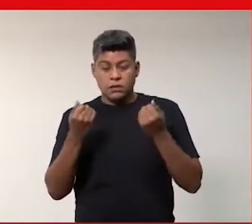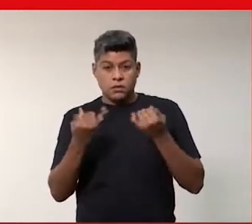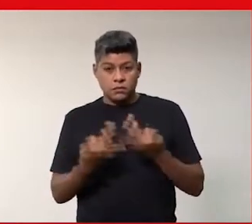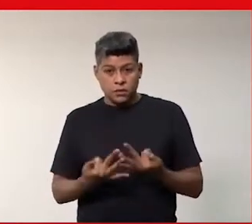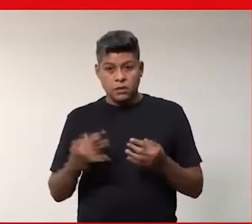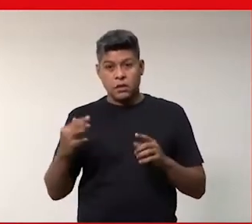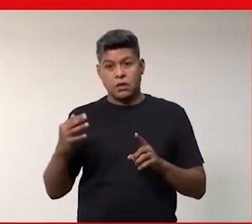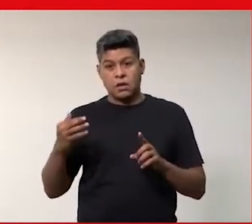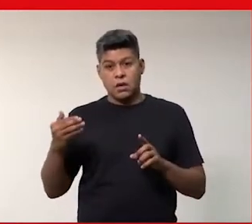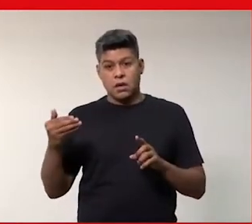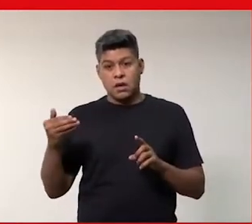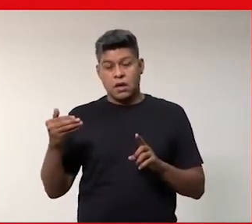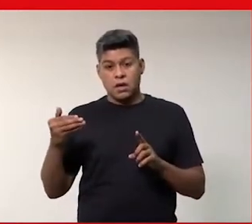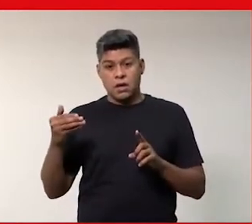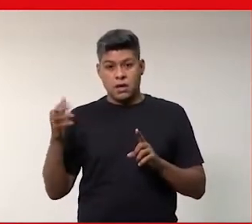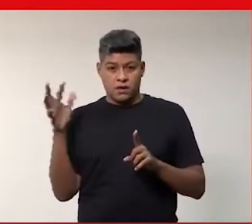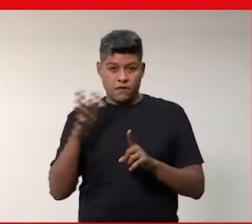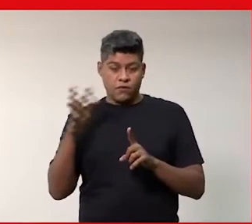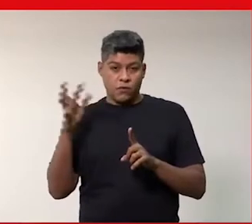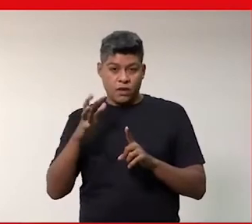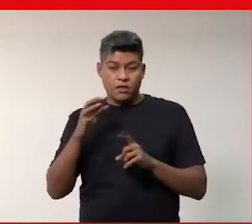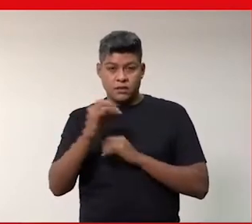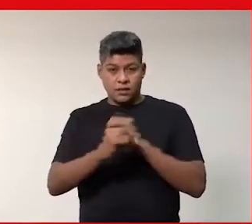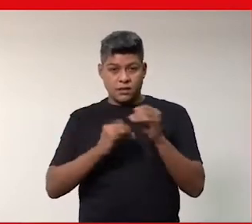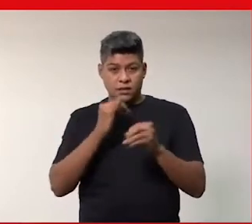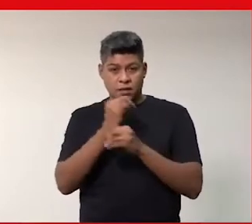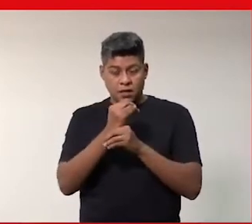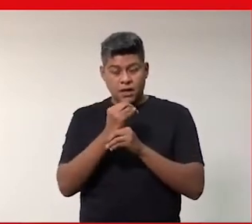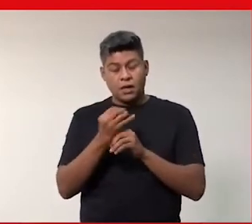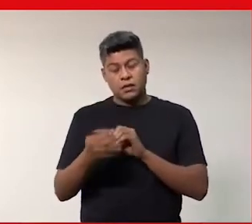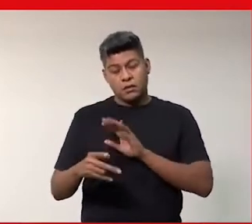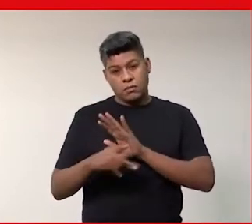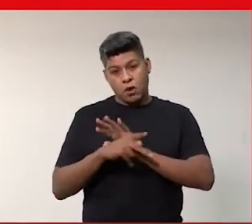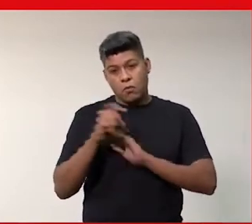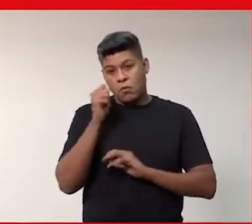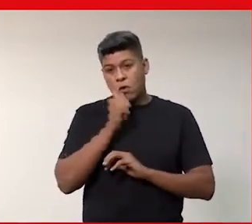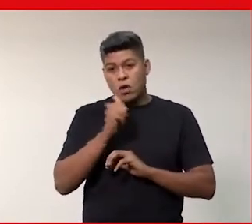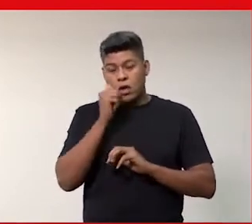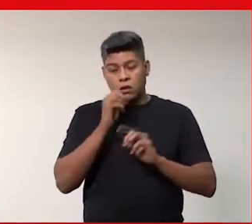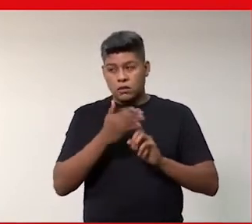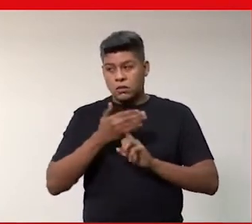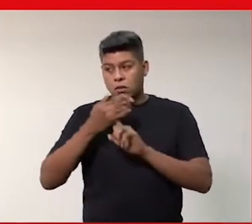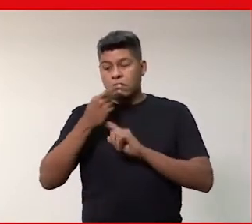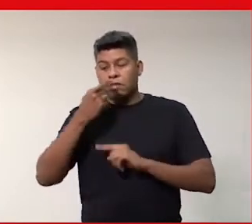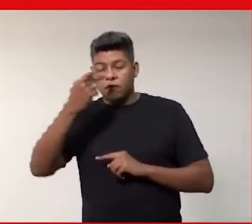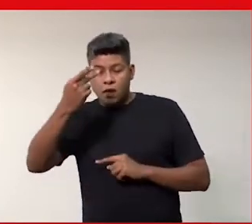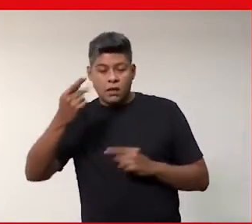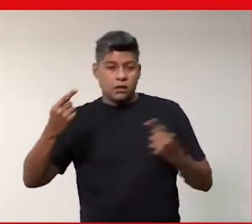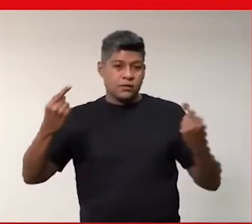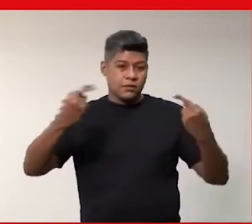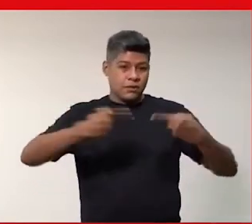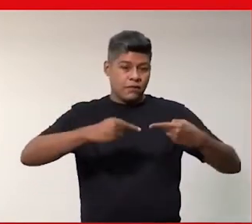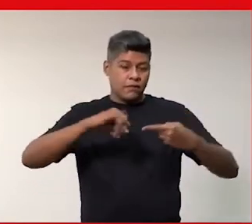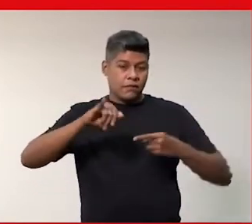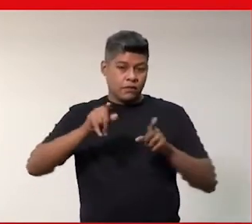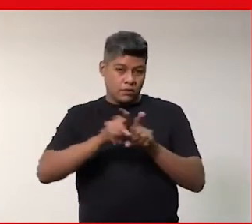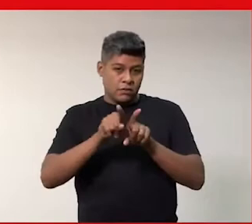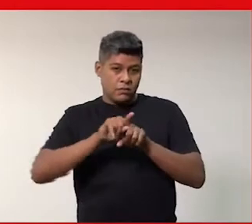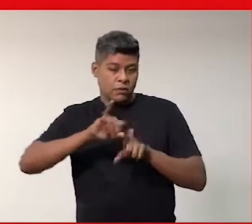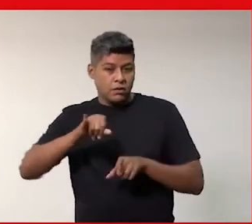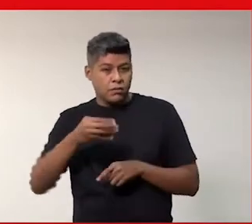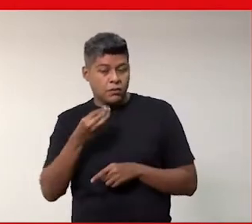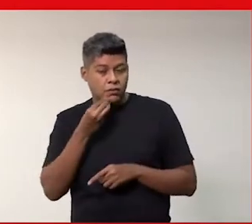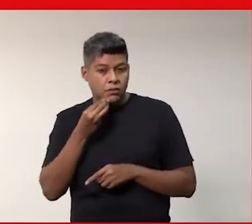influência da internet na carreira das mulheres, na tecnologia, falando dos principais desafios e oportunidades.